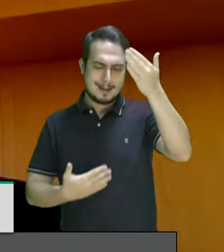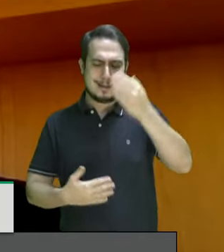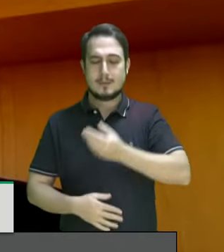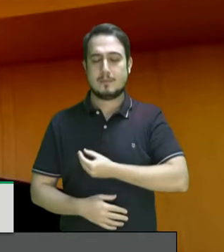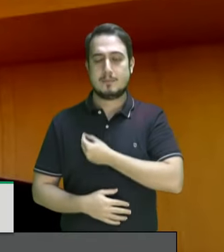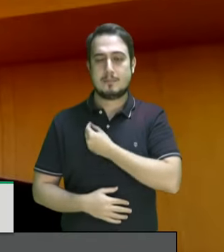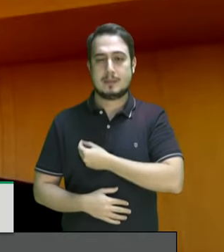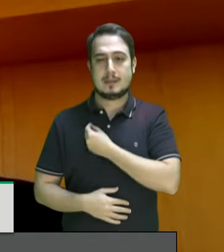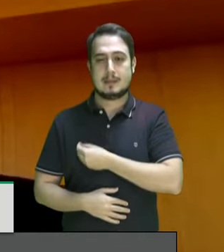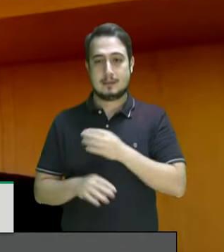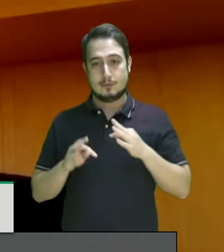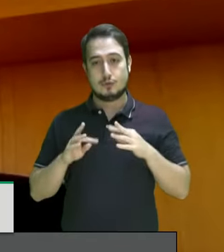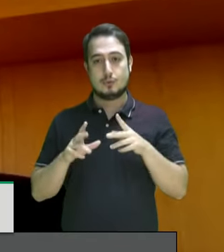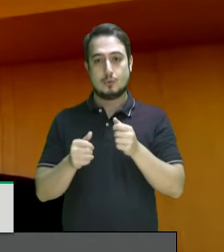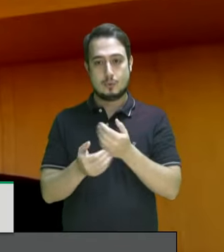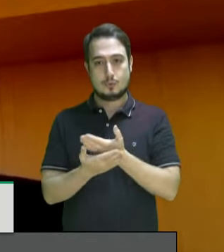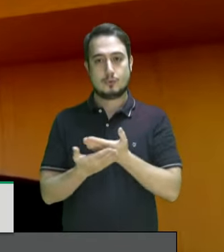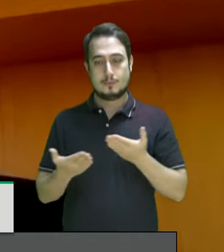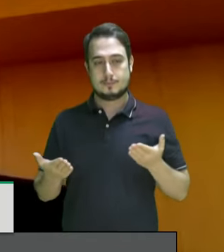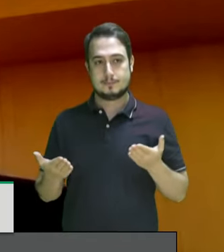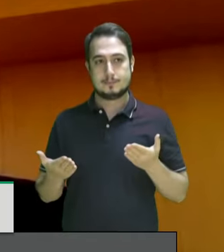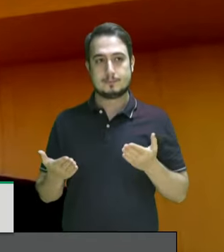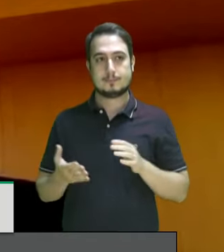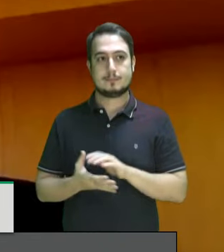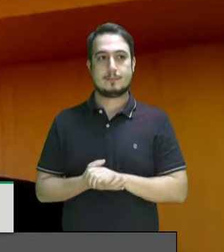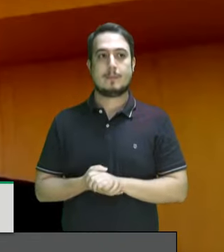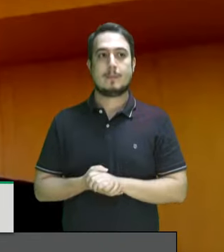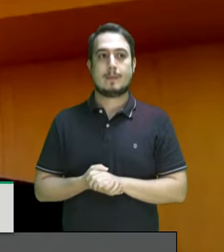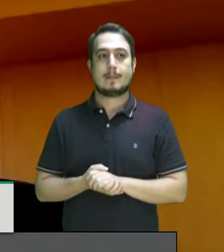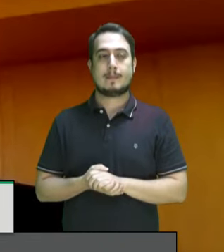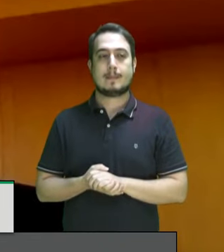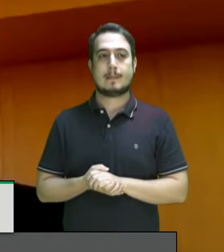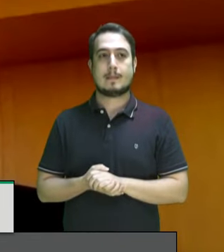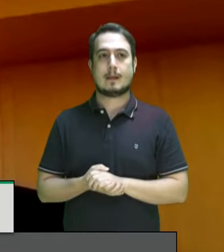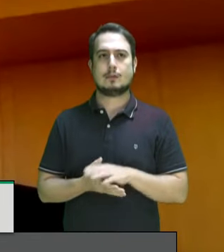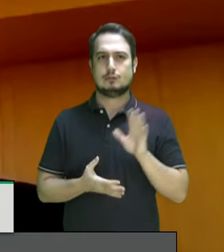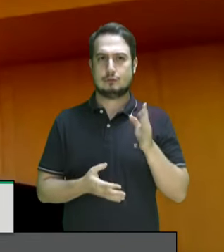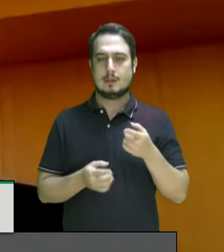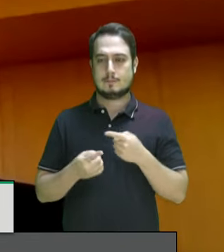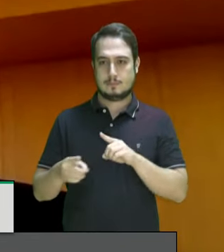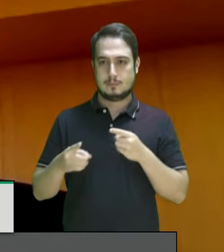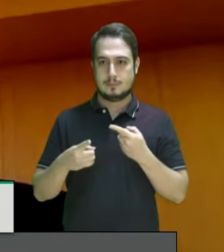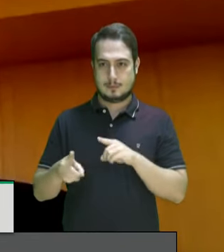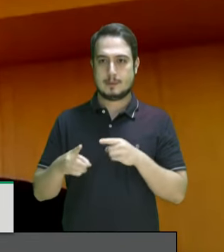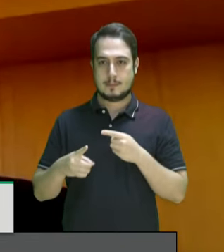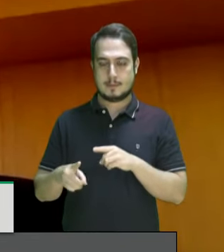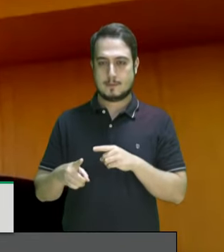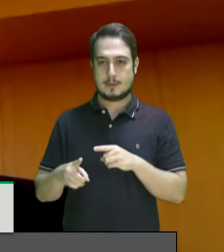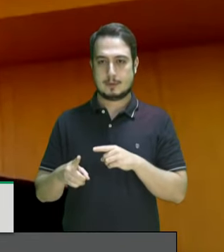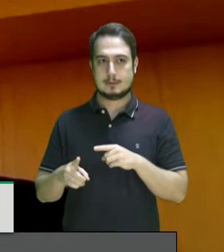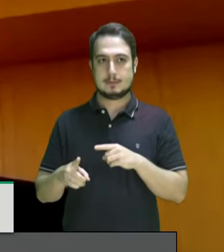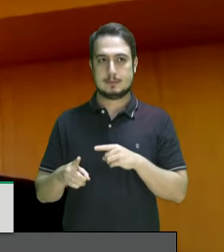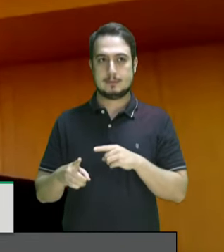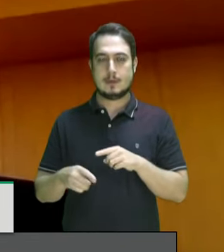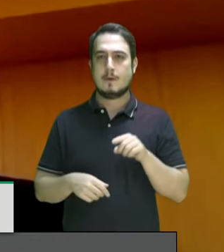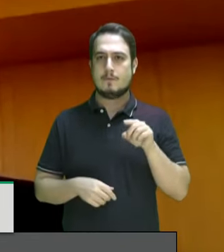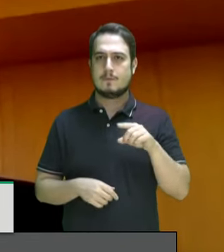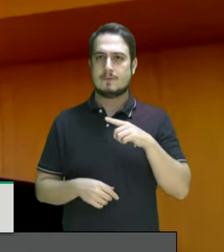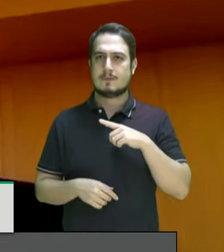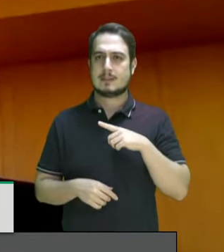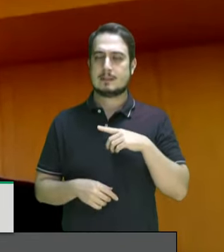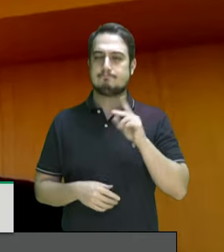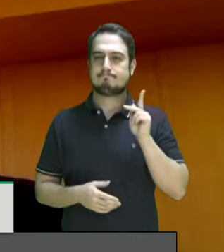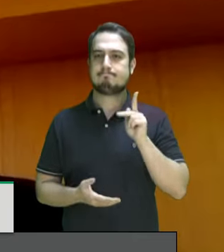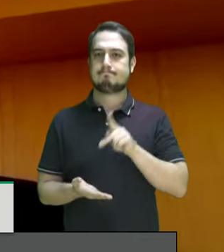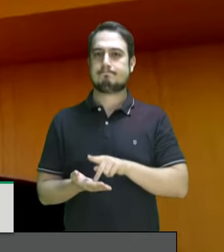de todos e de todas Valdeci já que você fez uma provocação eu vou começar por ela você tem toda a razão